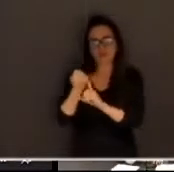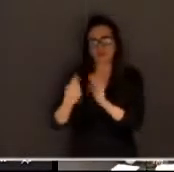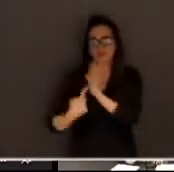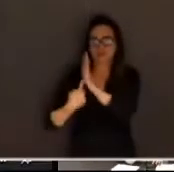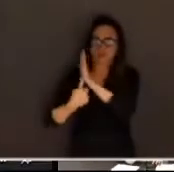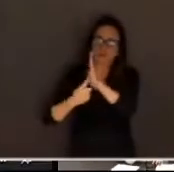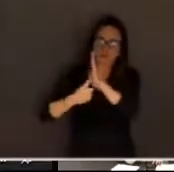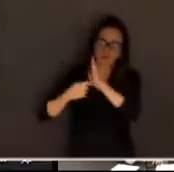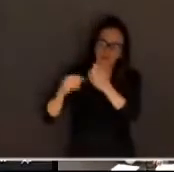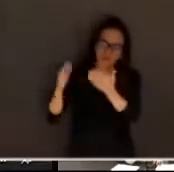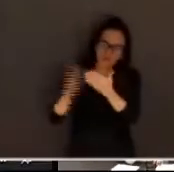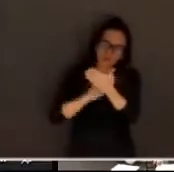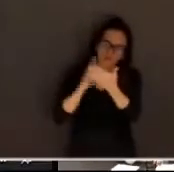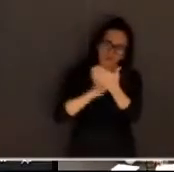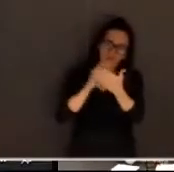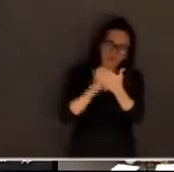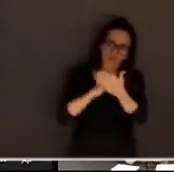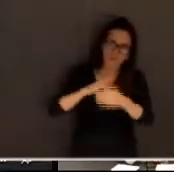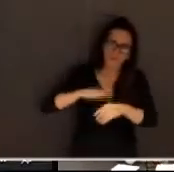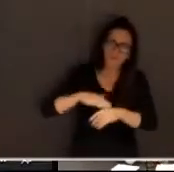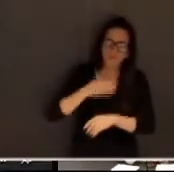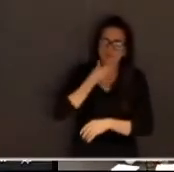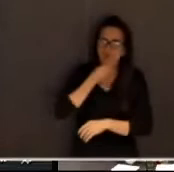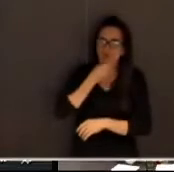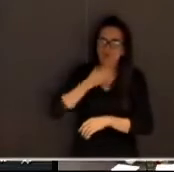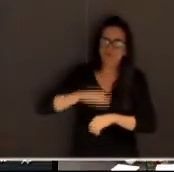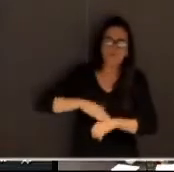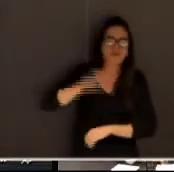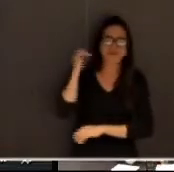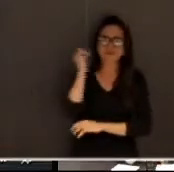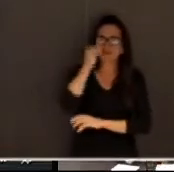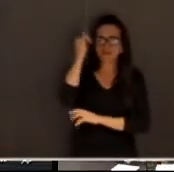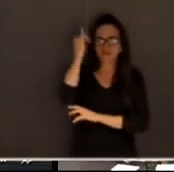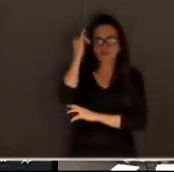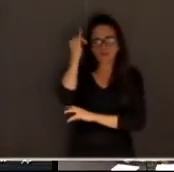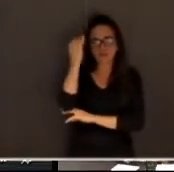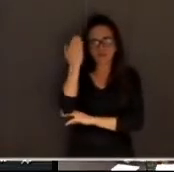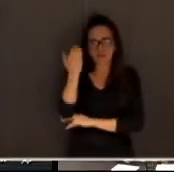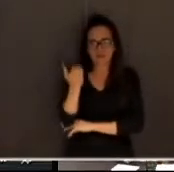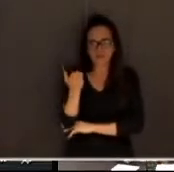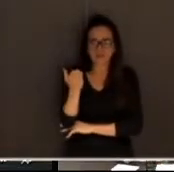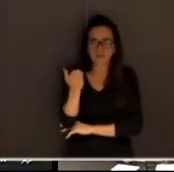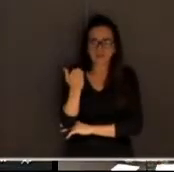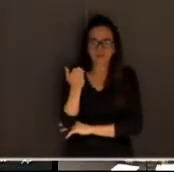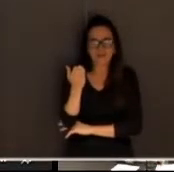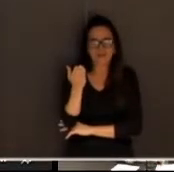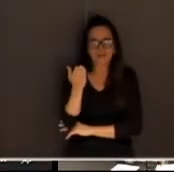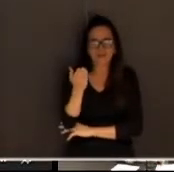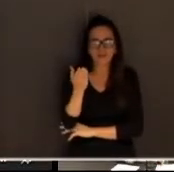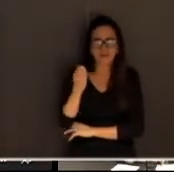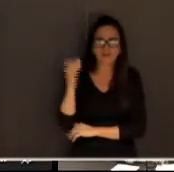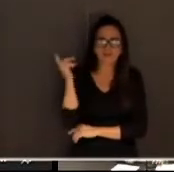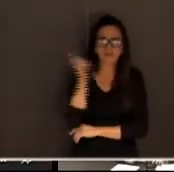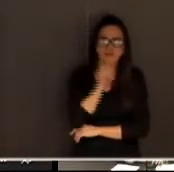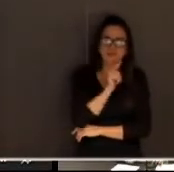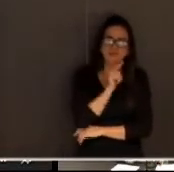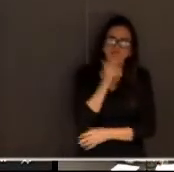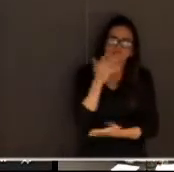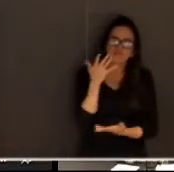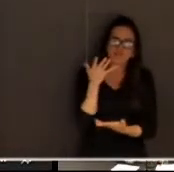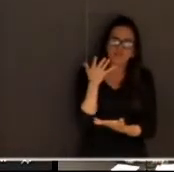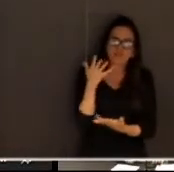da biografia de um dos maiores homens que existiu Martin Luther King júnior prêmio nobel da paz que teve